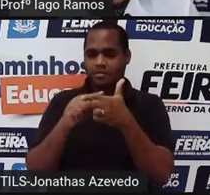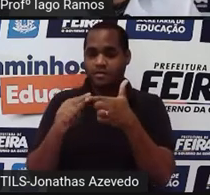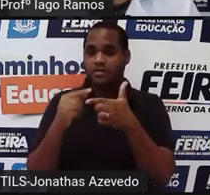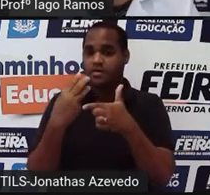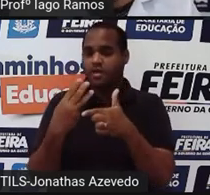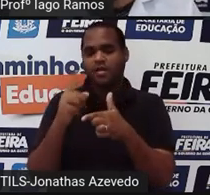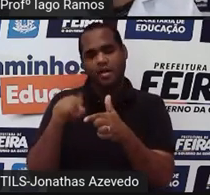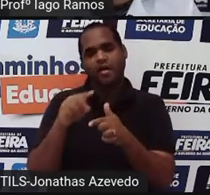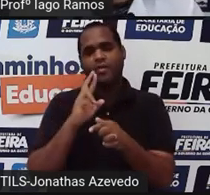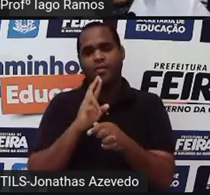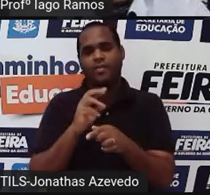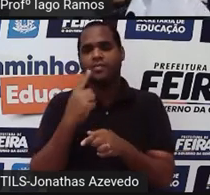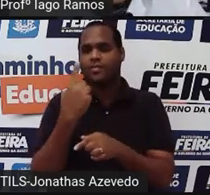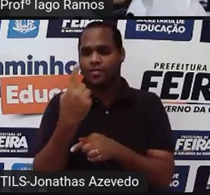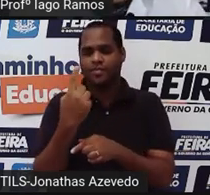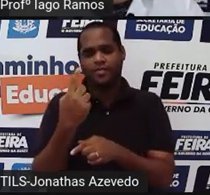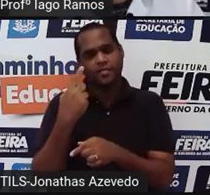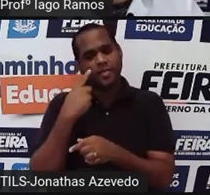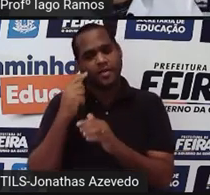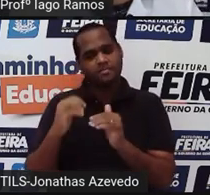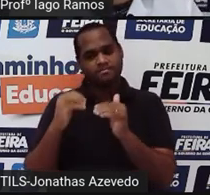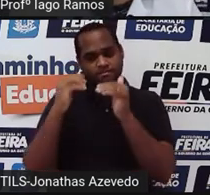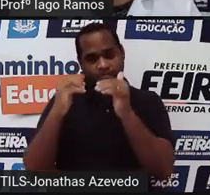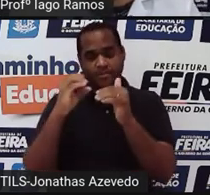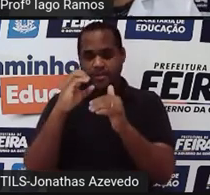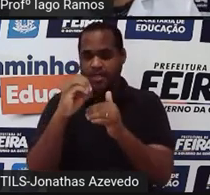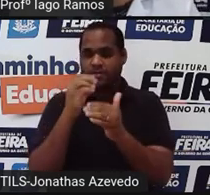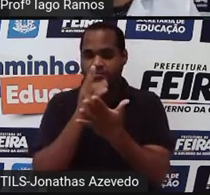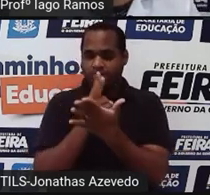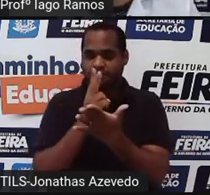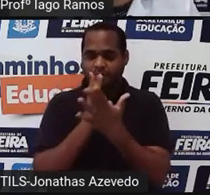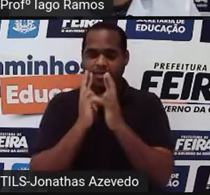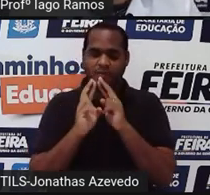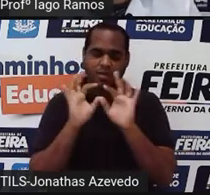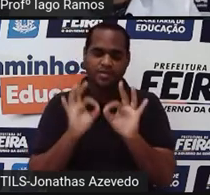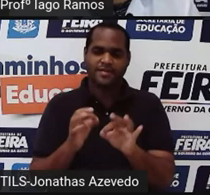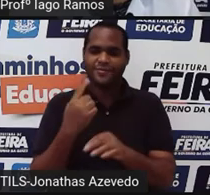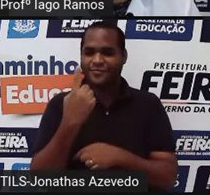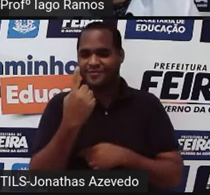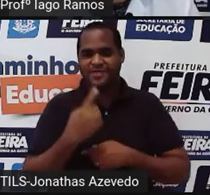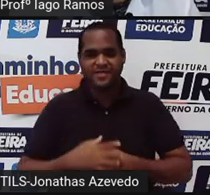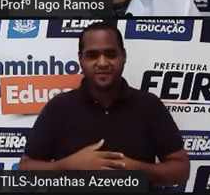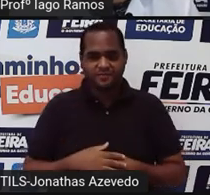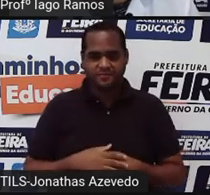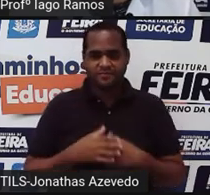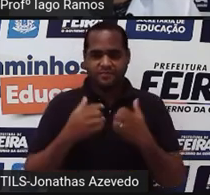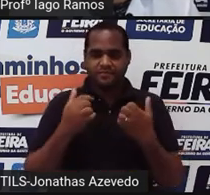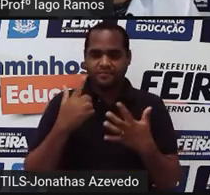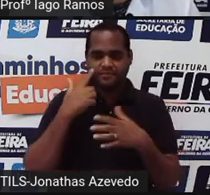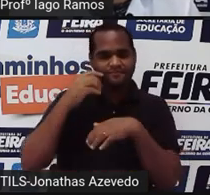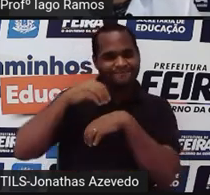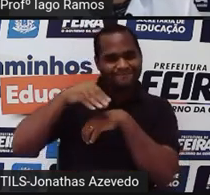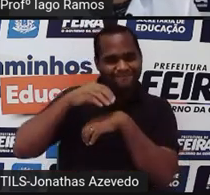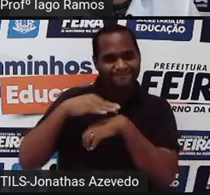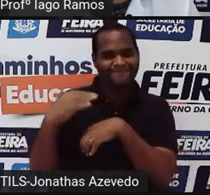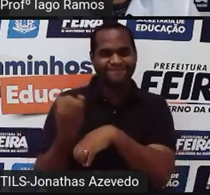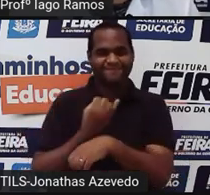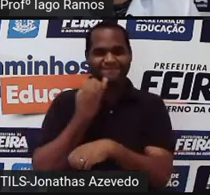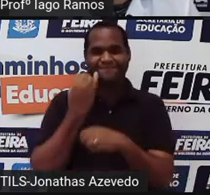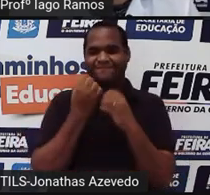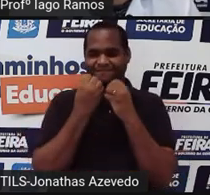E a gente acabou de ver que elevado a 0 o resultado é 1. E agora é que começa a ficar interessante, ó.